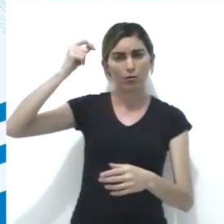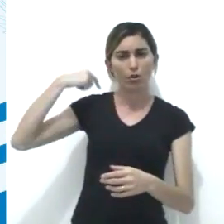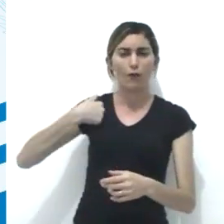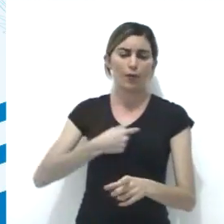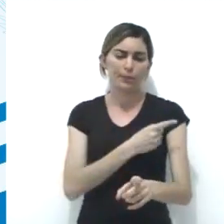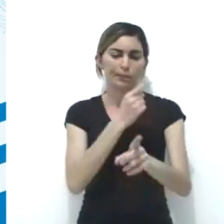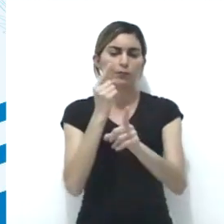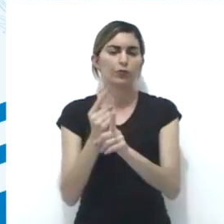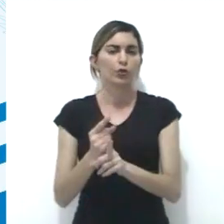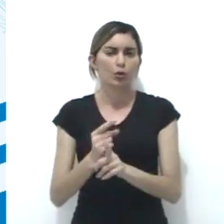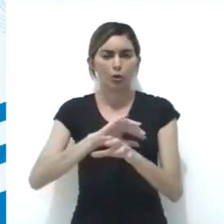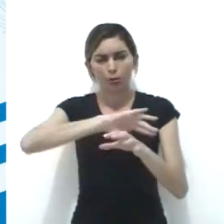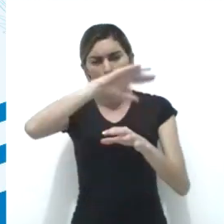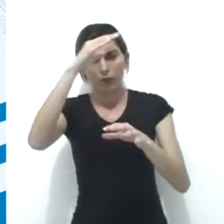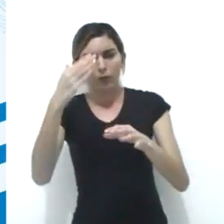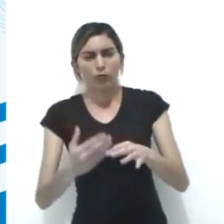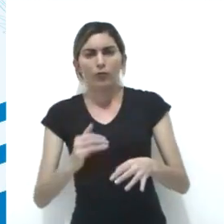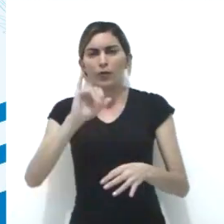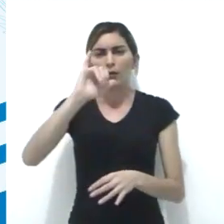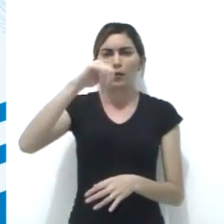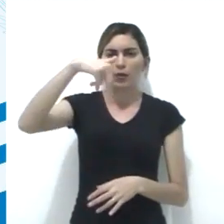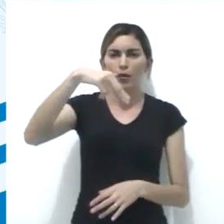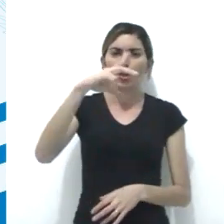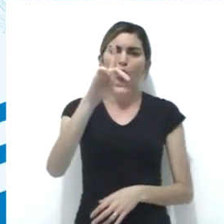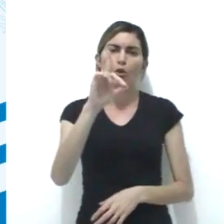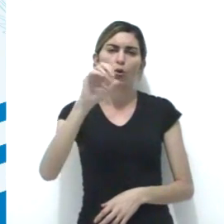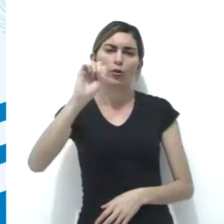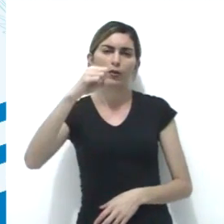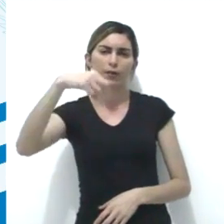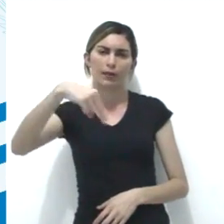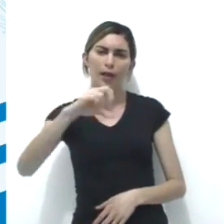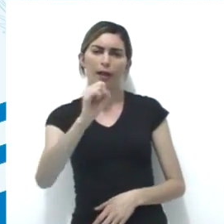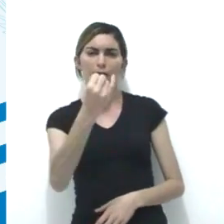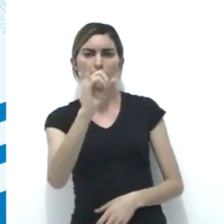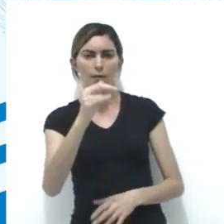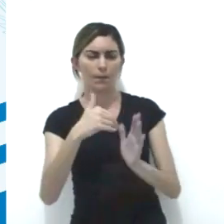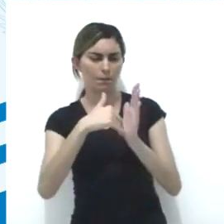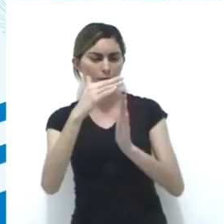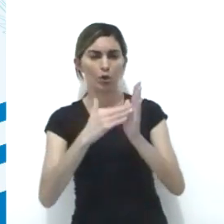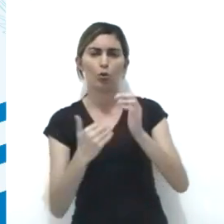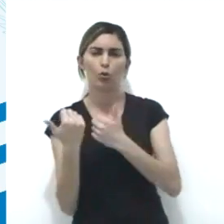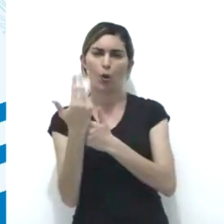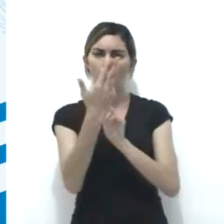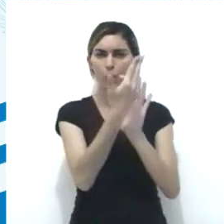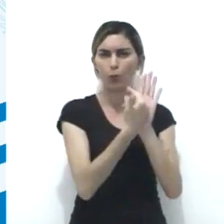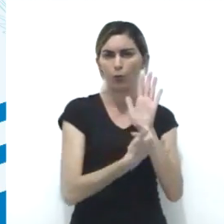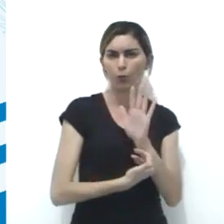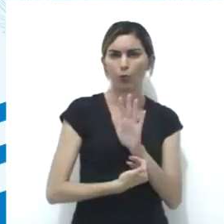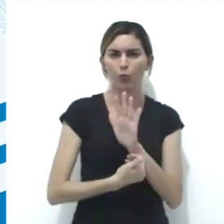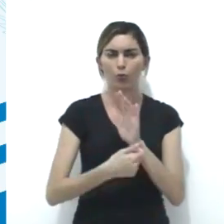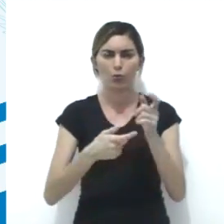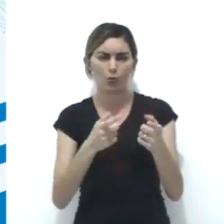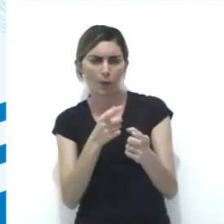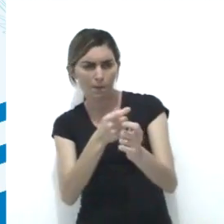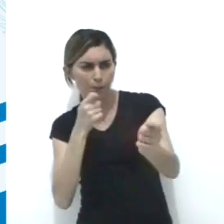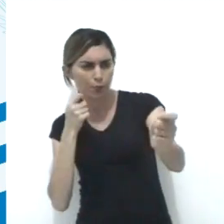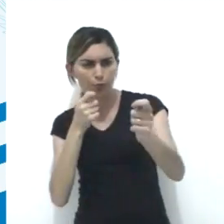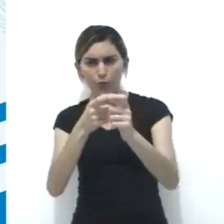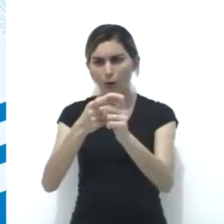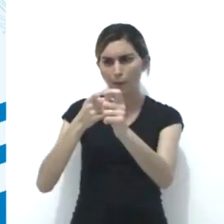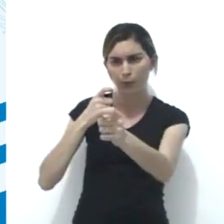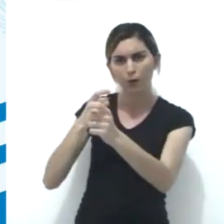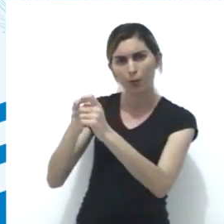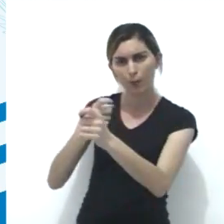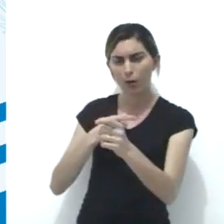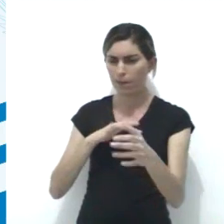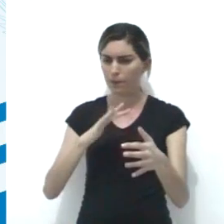mais antigo foi encontrado em uma caverna na Indonésia. É uma pintura figurativa, seria a imagem de uma caçada